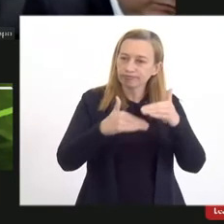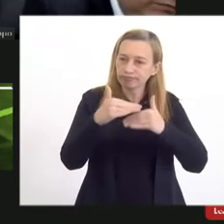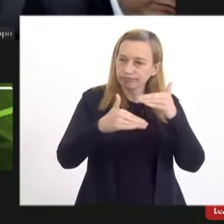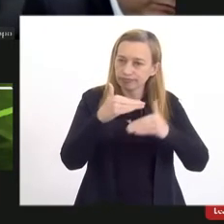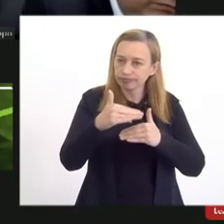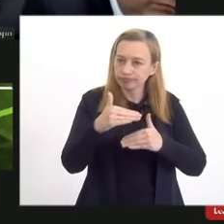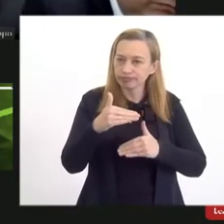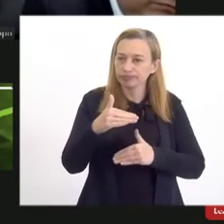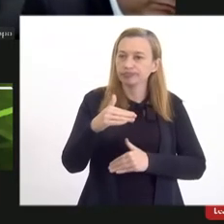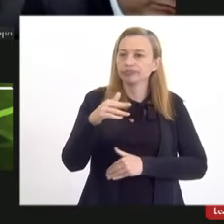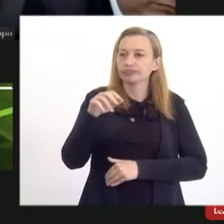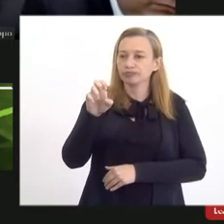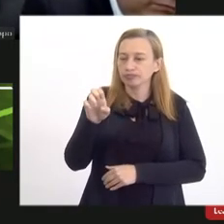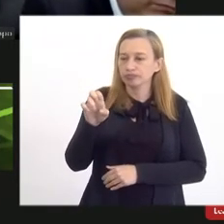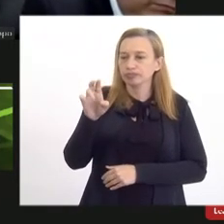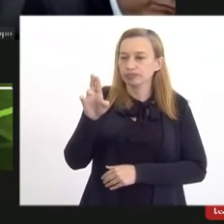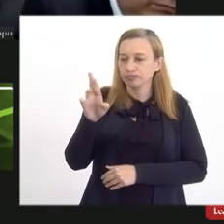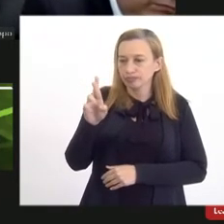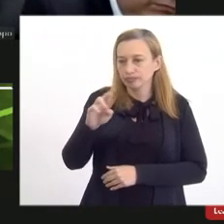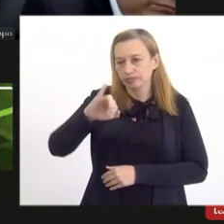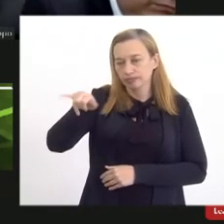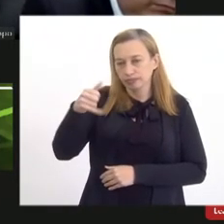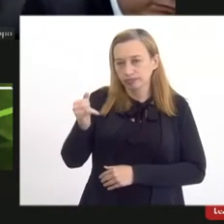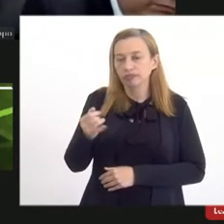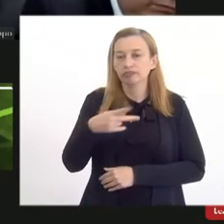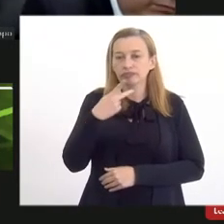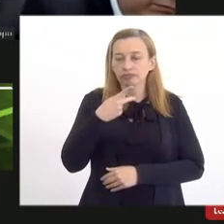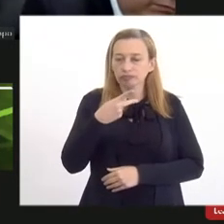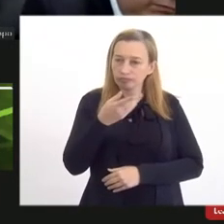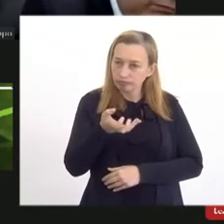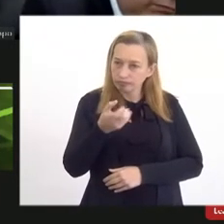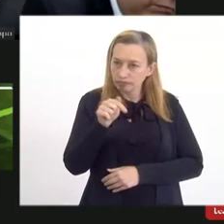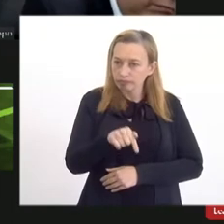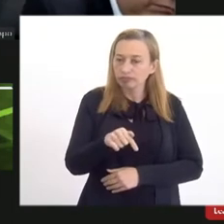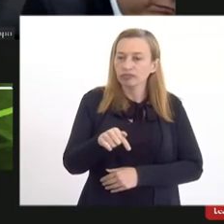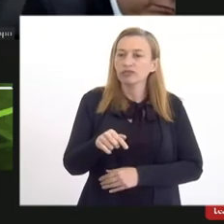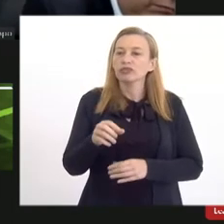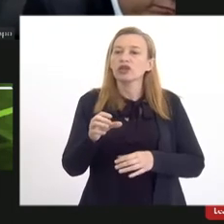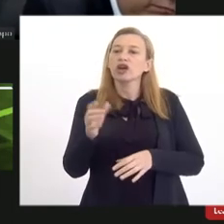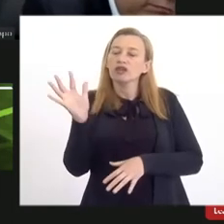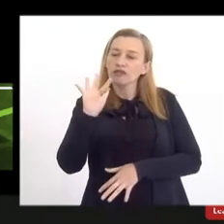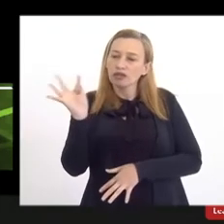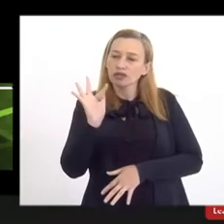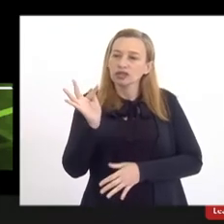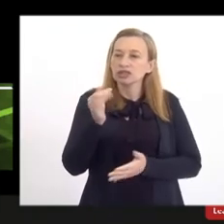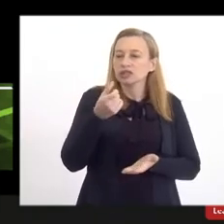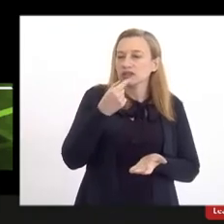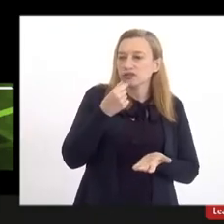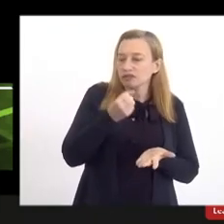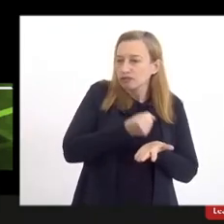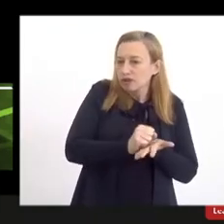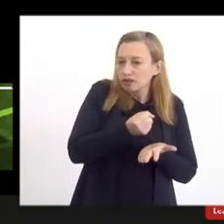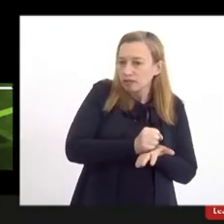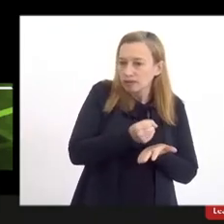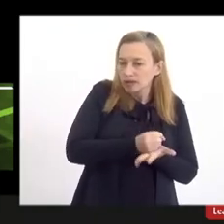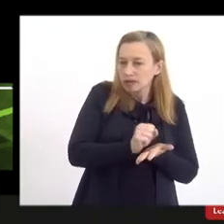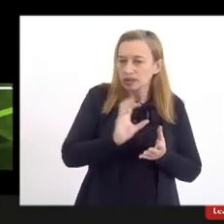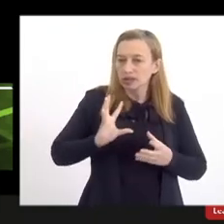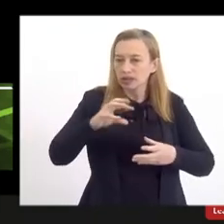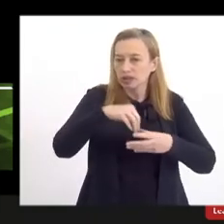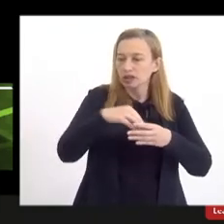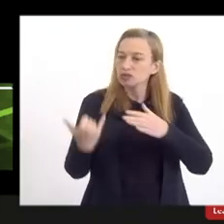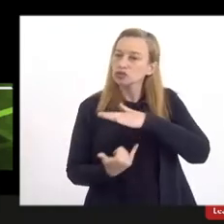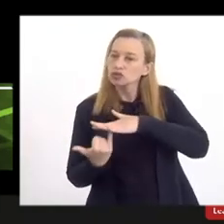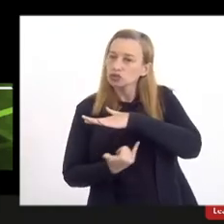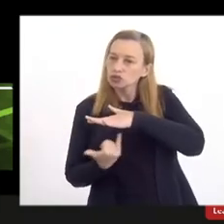da UERJ eu gostaria de ressaltar aqui a faculdade de farmácia a sua capacidade de interação com os institutos